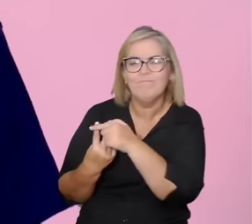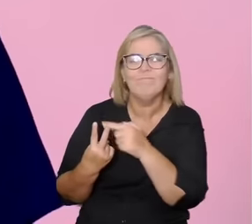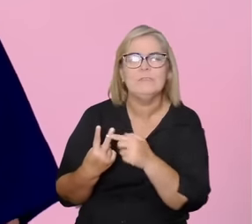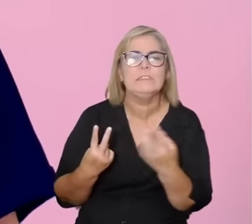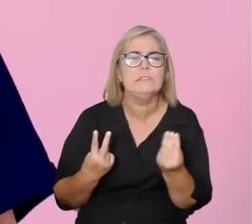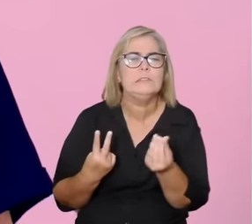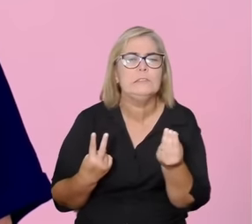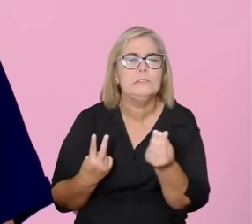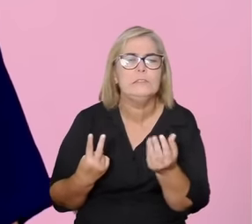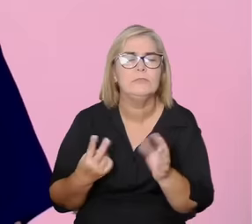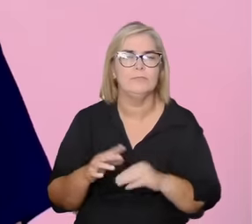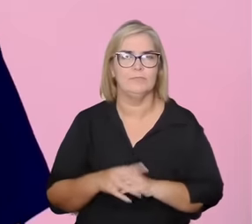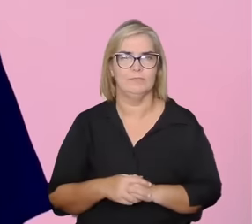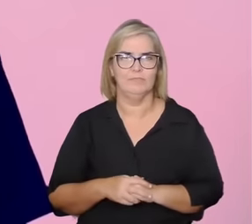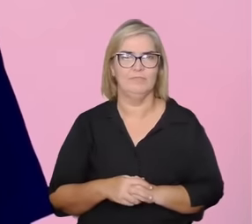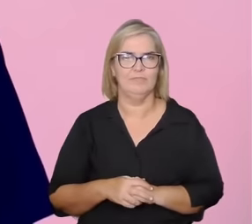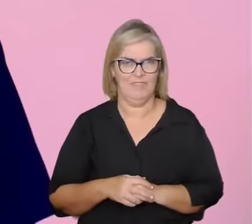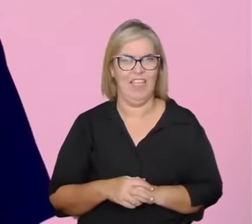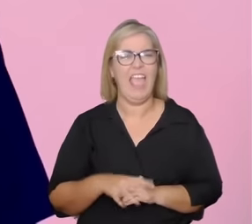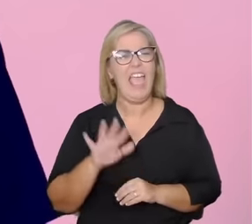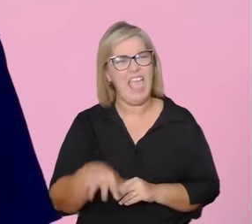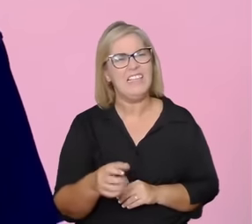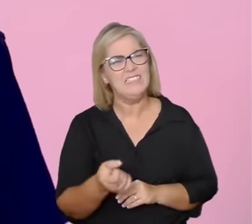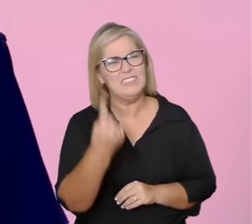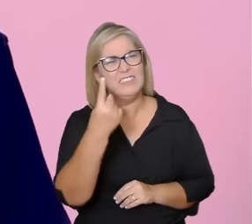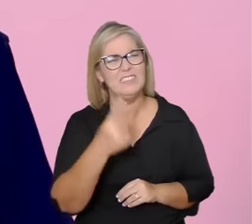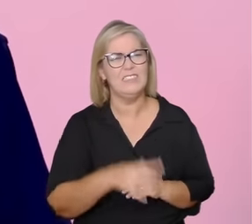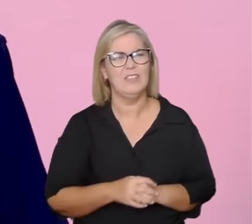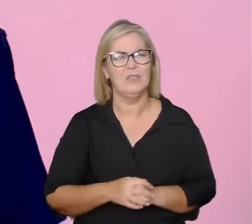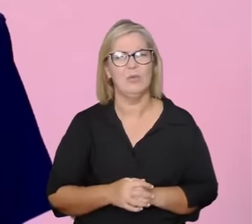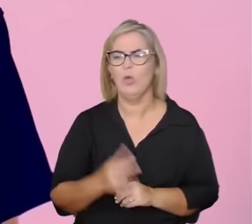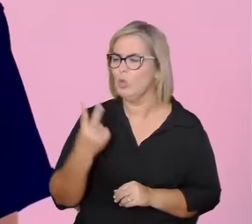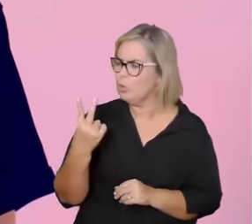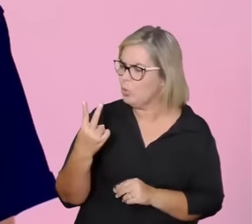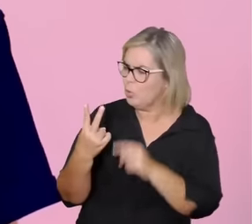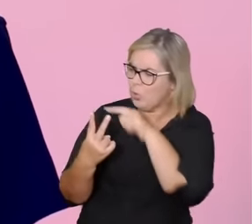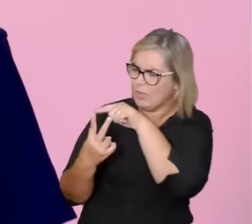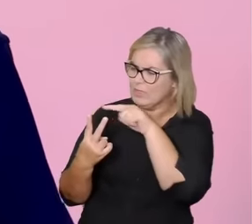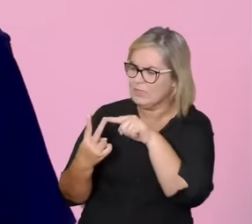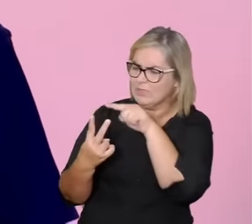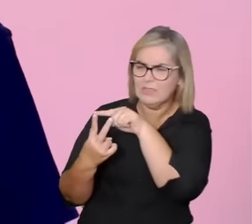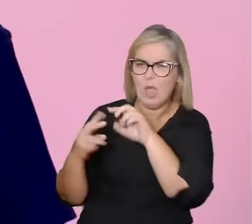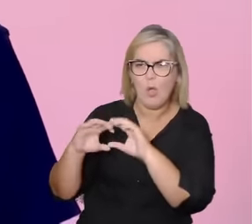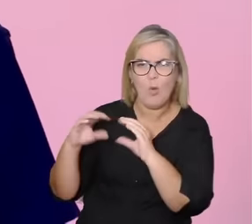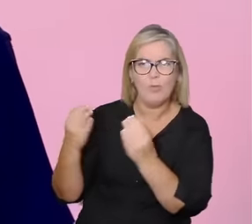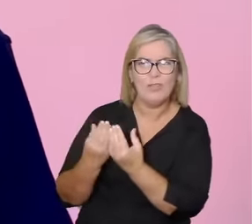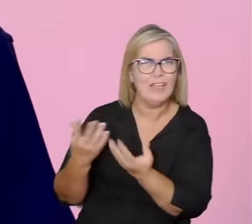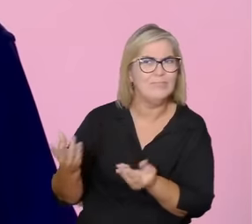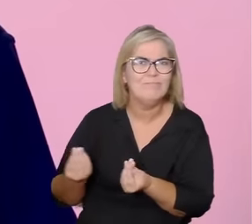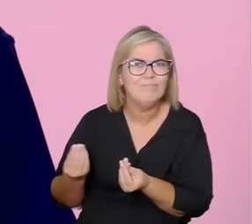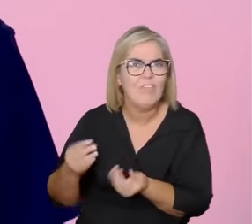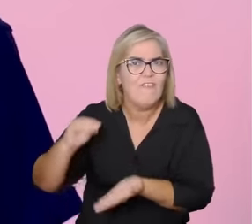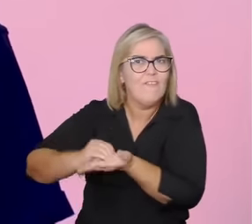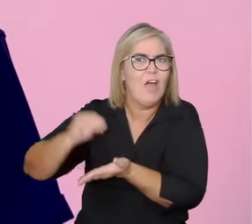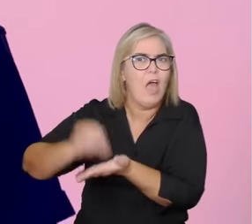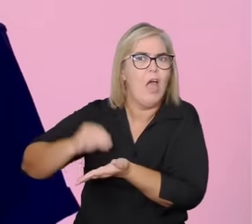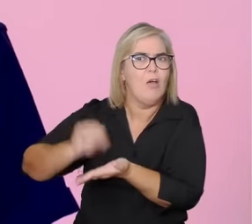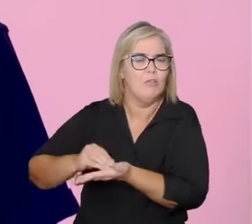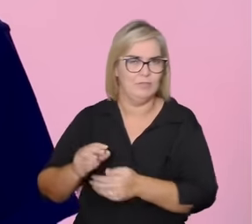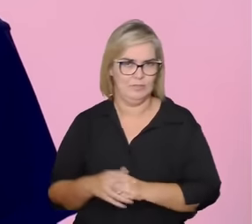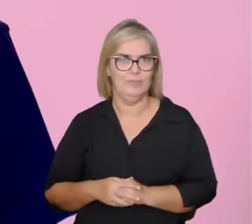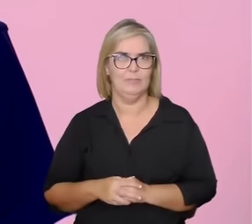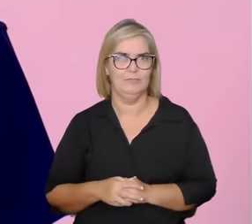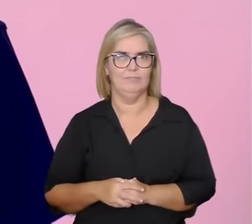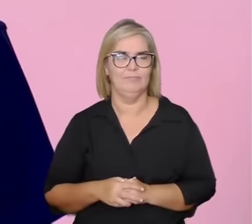é muito estranho ver duas pessoas como uma comunidade onde estão todos na minha primeira visita de volta à